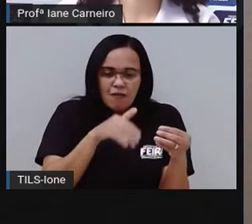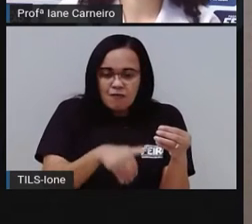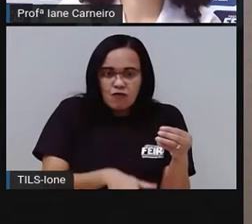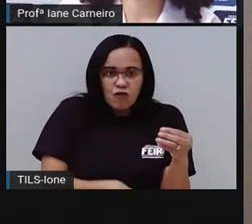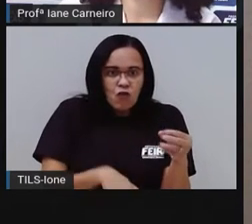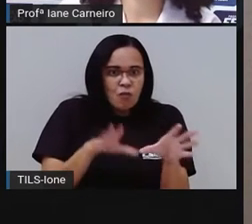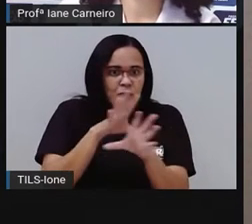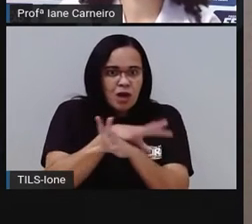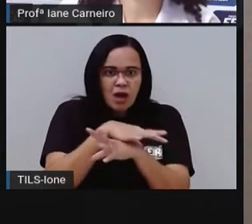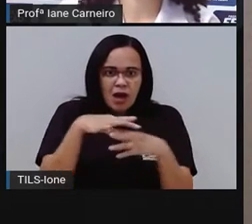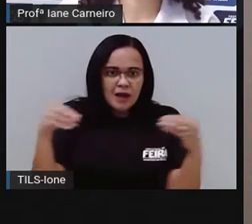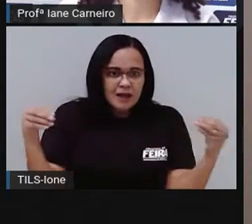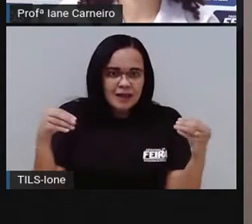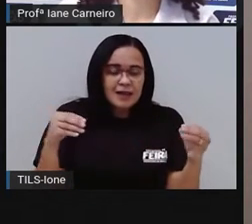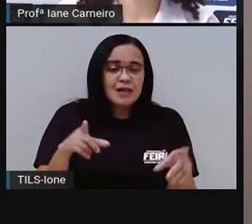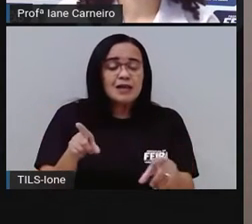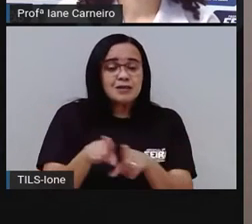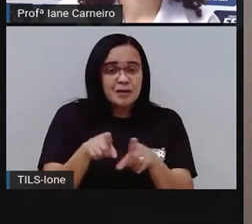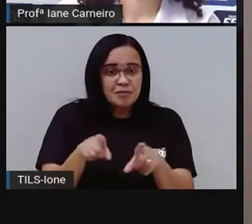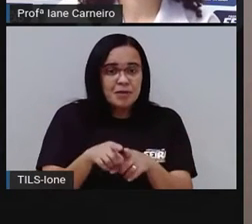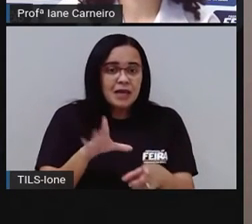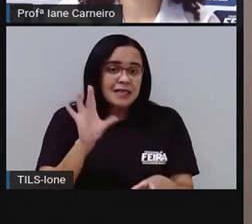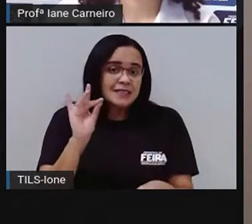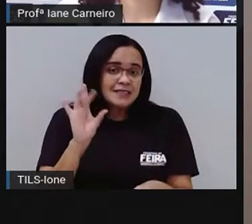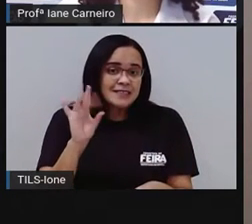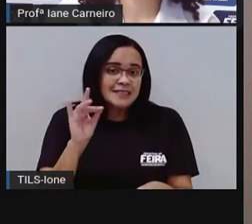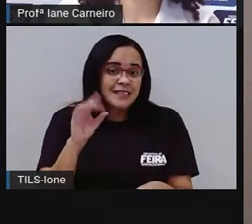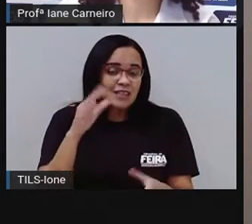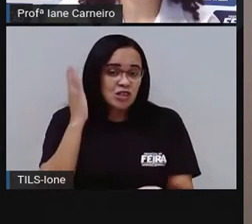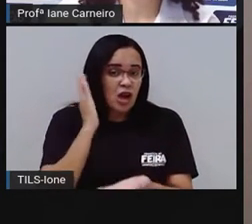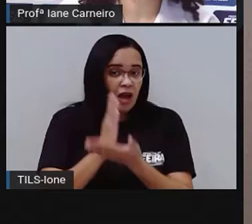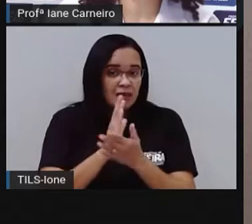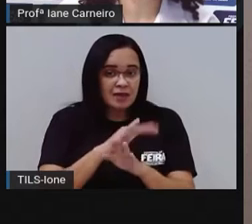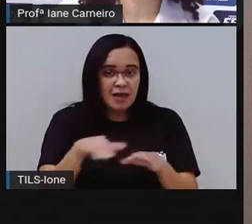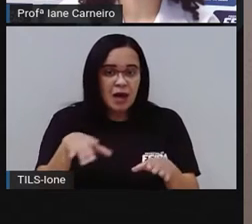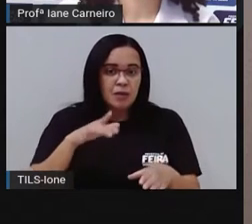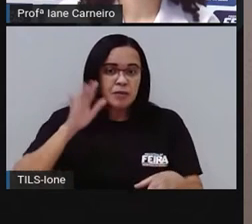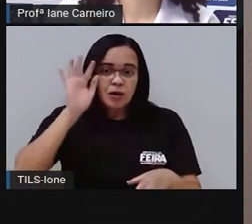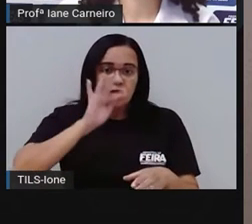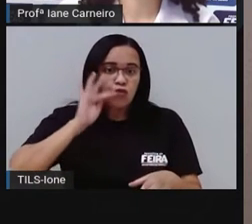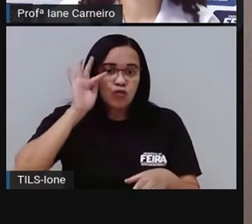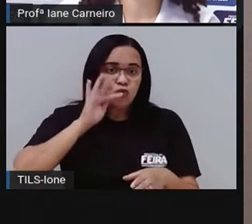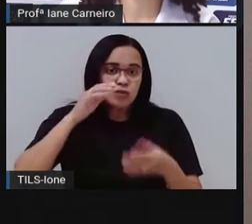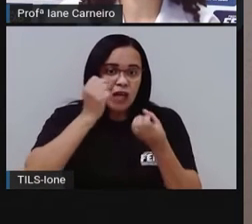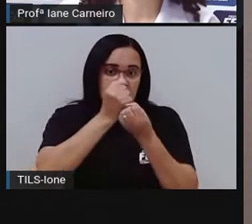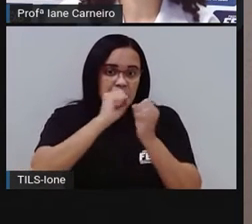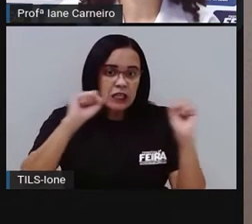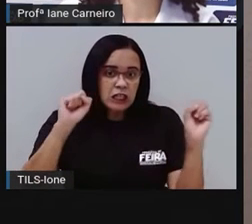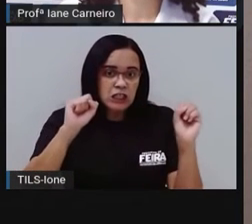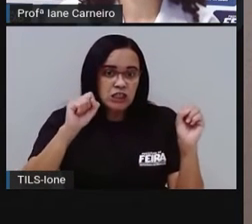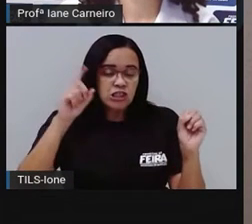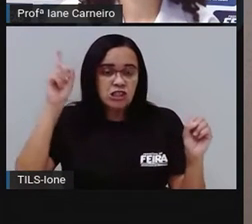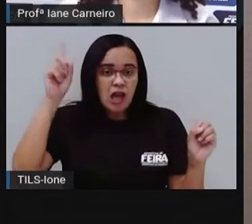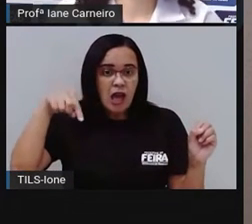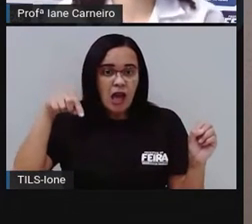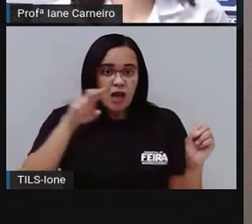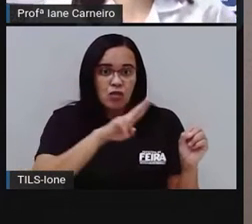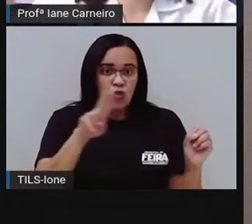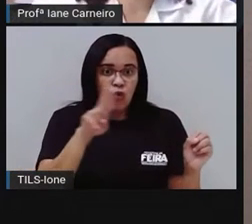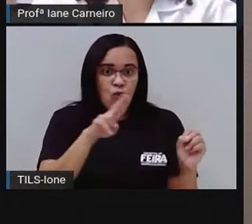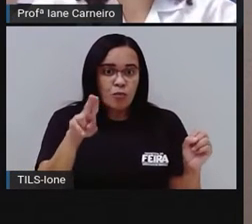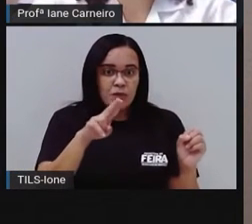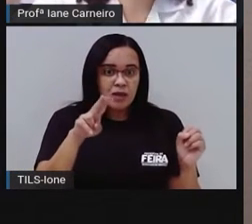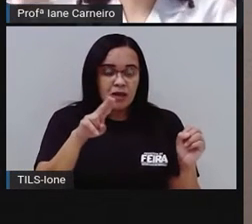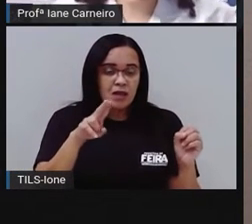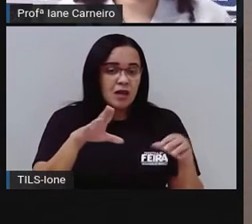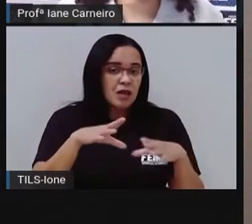E minha sede, ela alivia. Mas que fruta enorme é esta? O seu nome é... Uma fruta